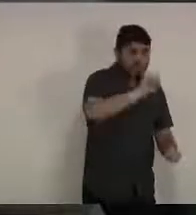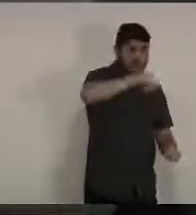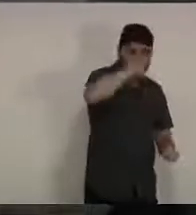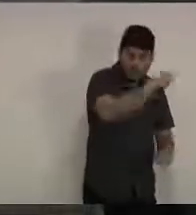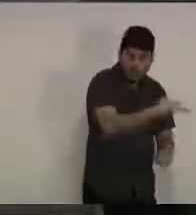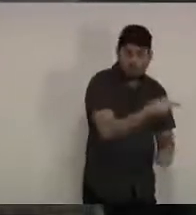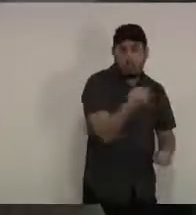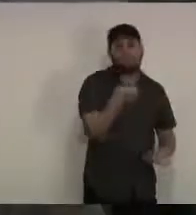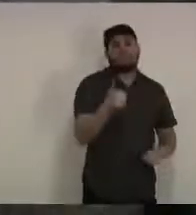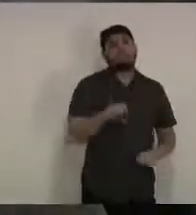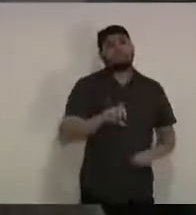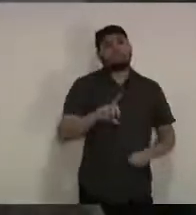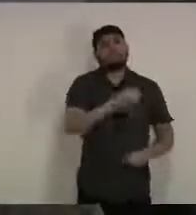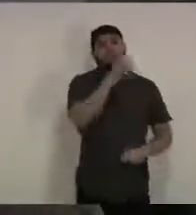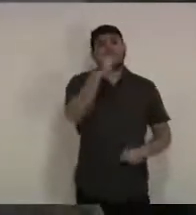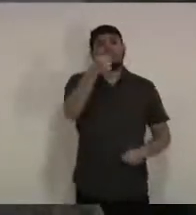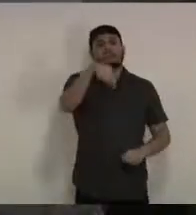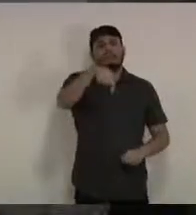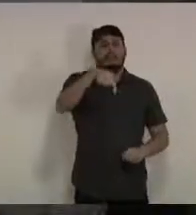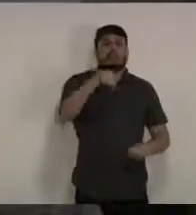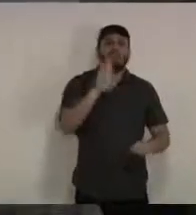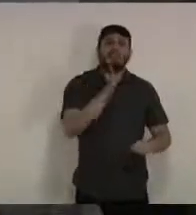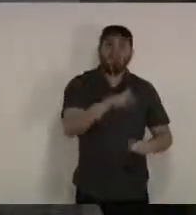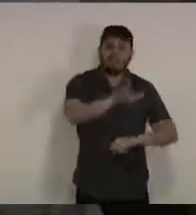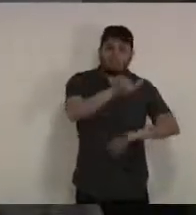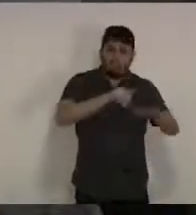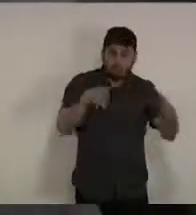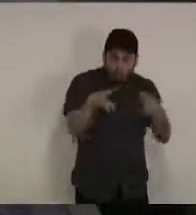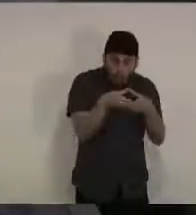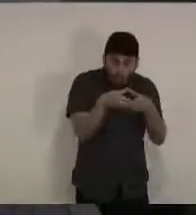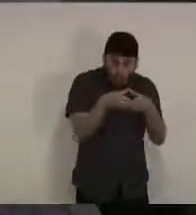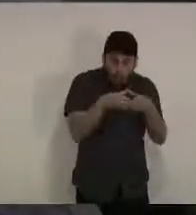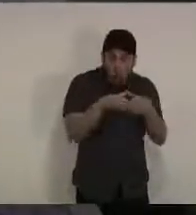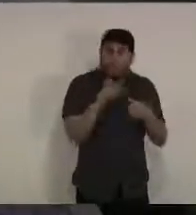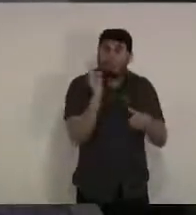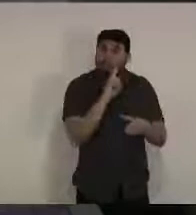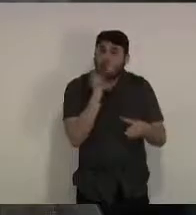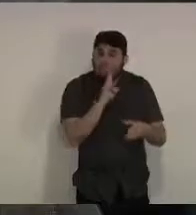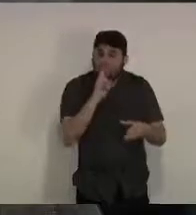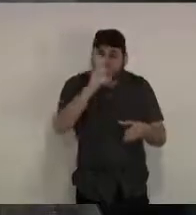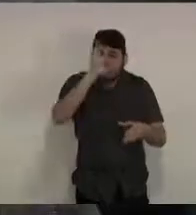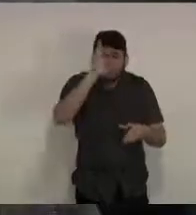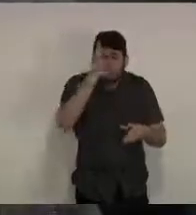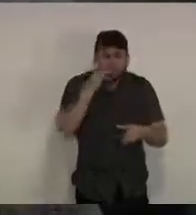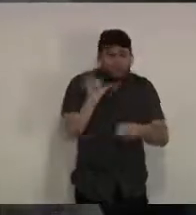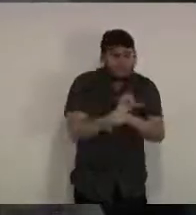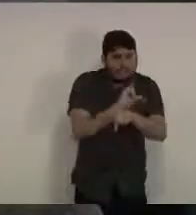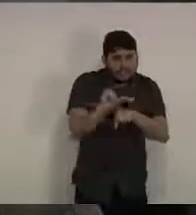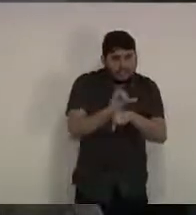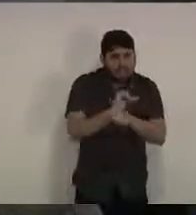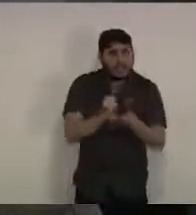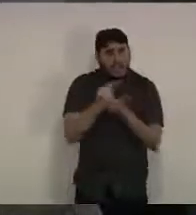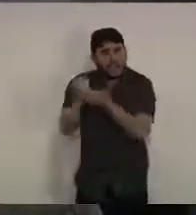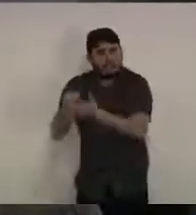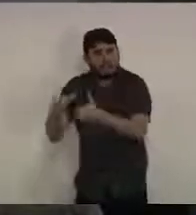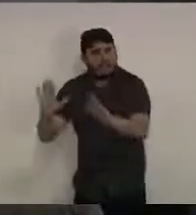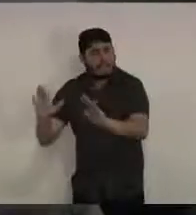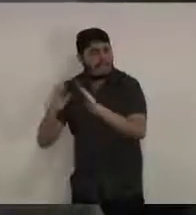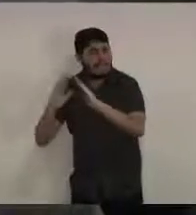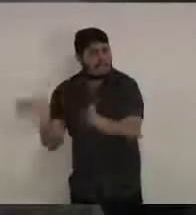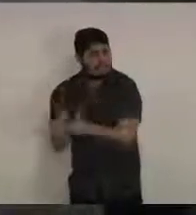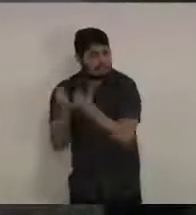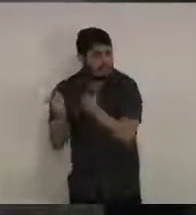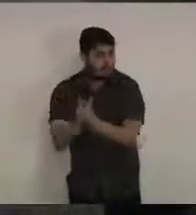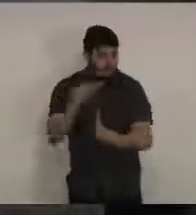prefeita convocou um gabinete de crise para tomada de decisão em conjunto com a instituição e aqui nesta sala